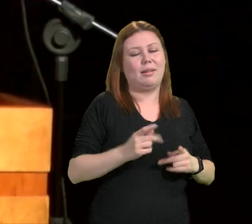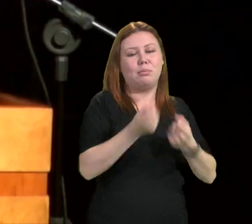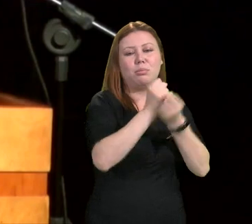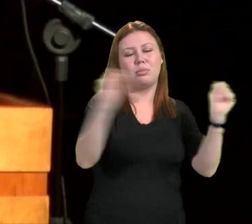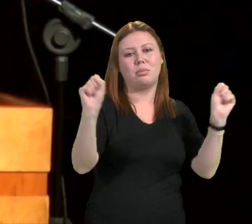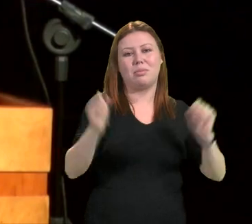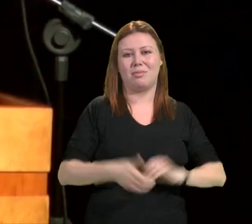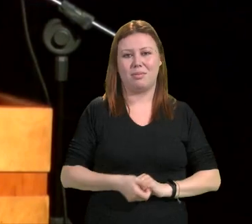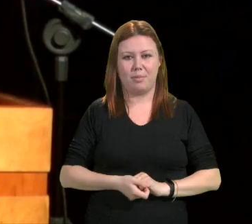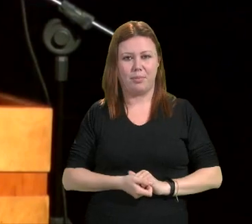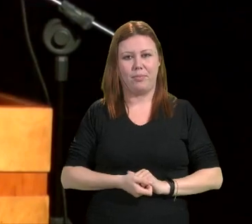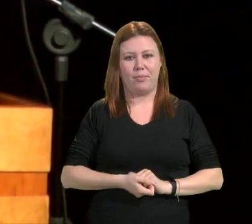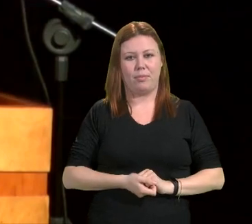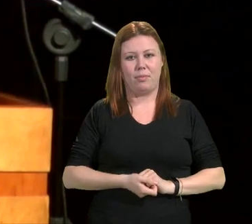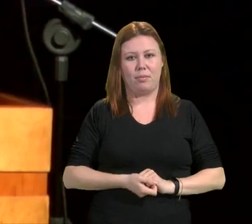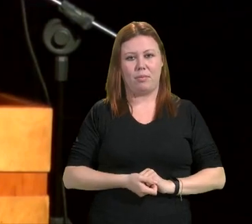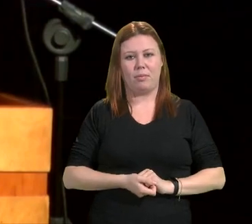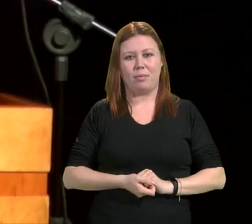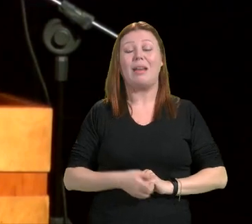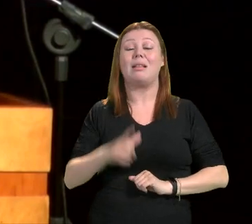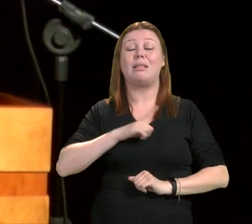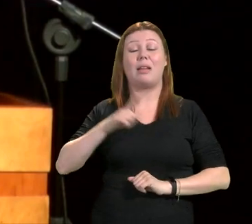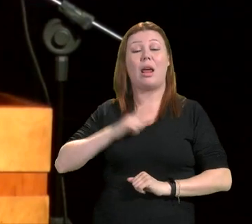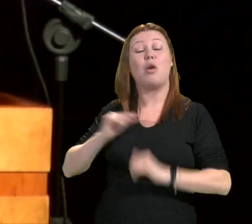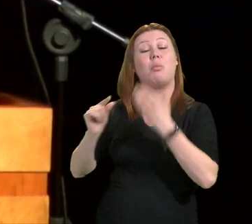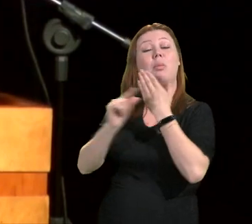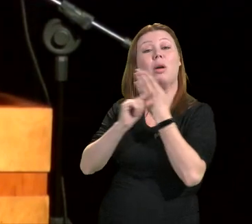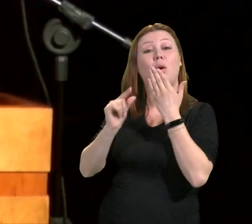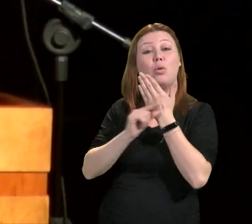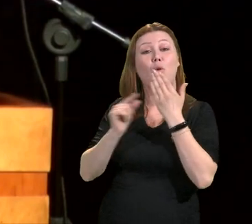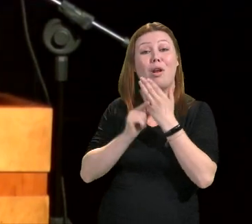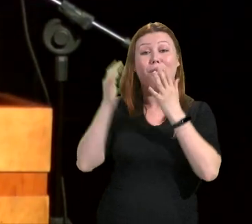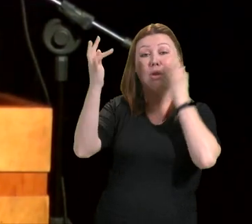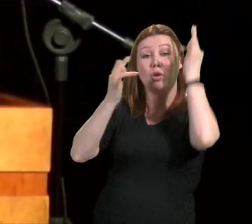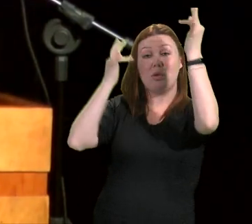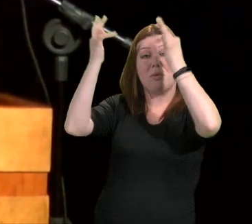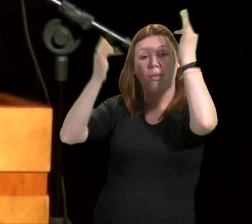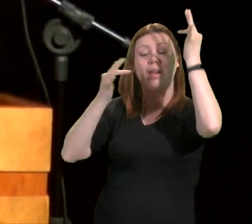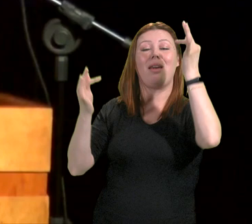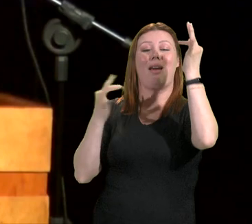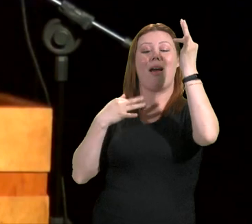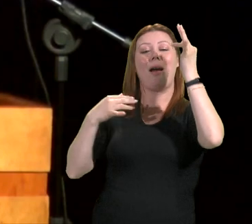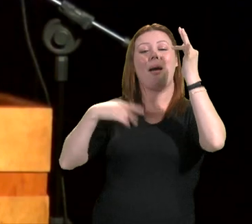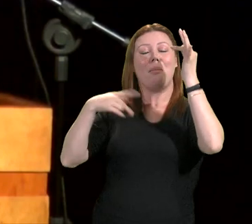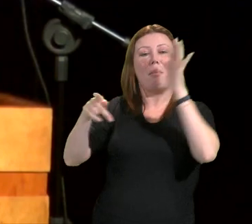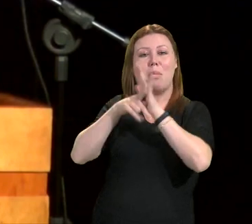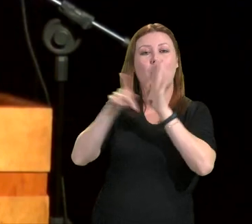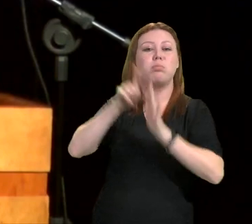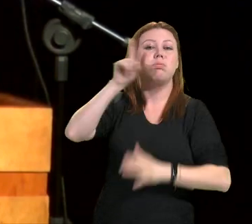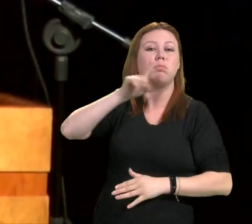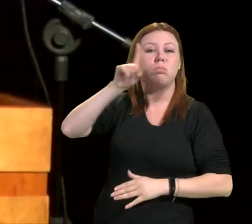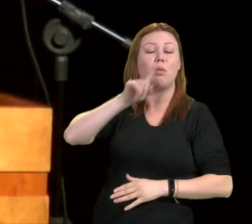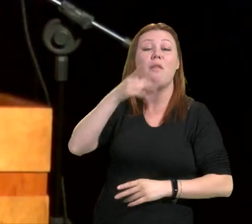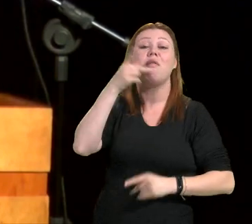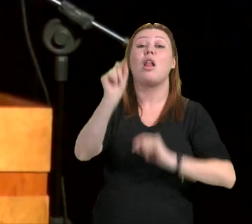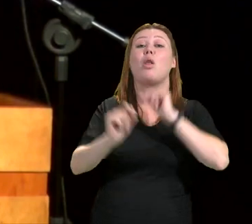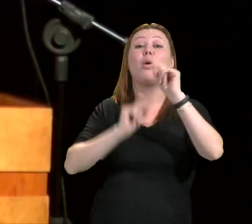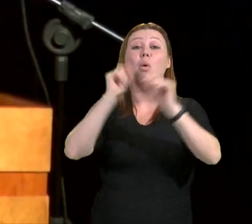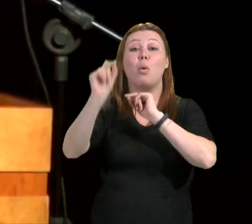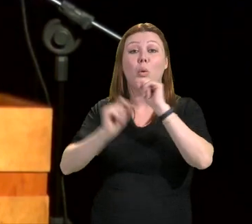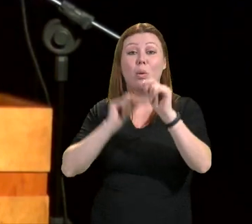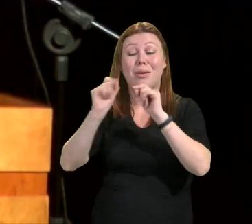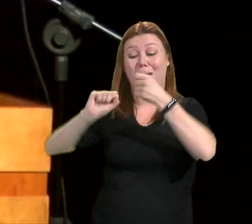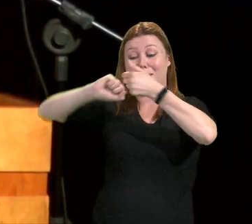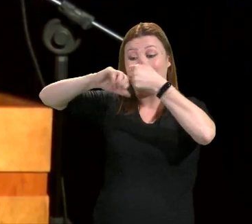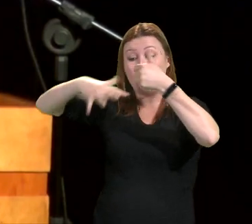Martha Nussbaum, que é uma filósofa americana, e diz por que as democracias precisam